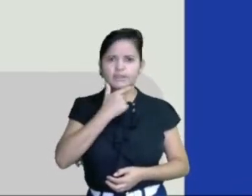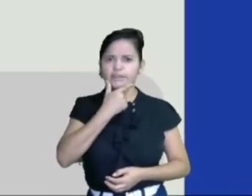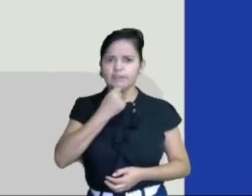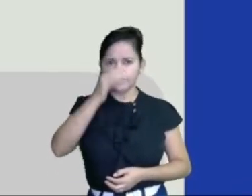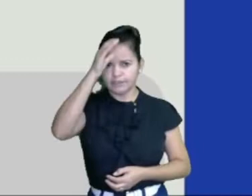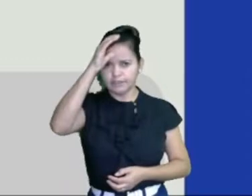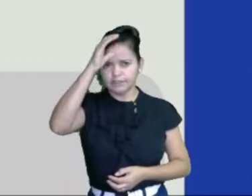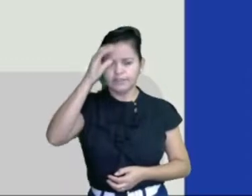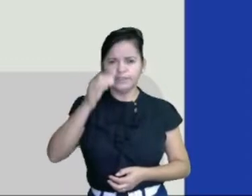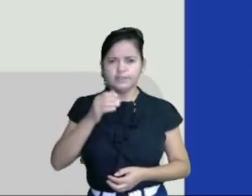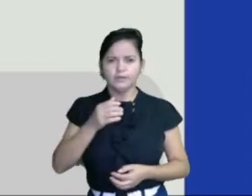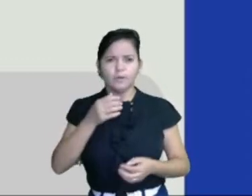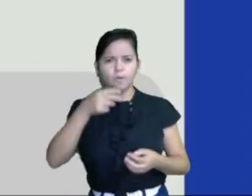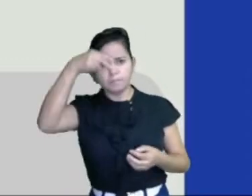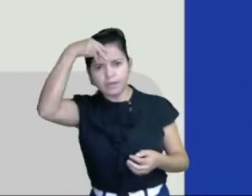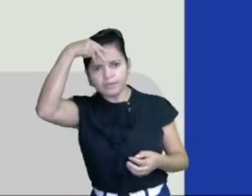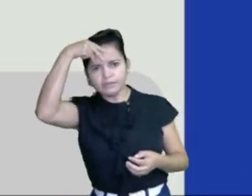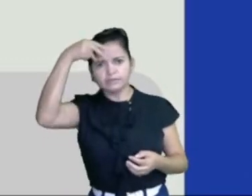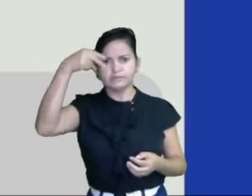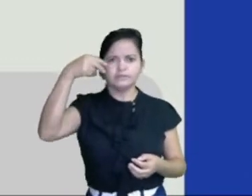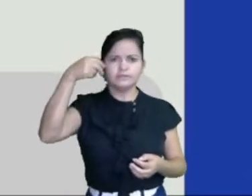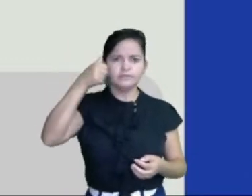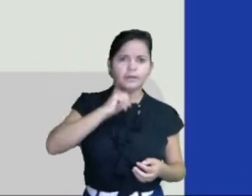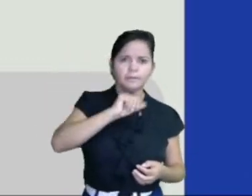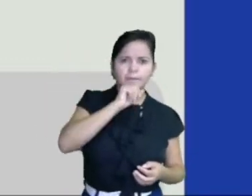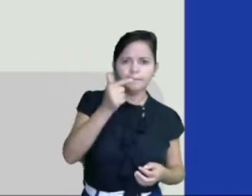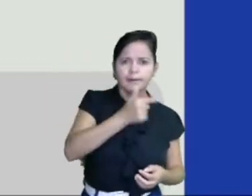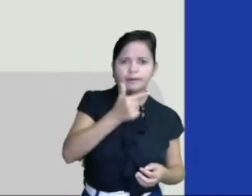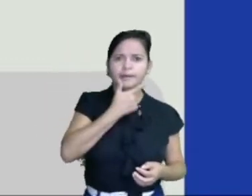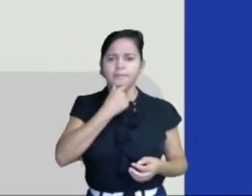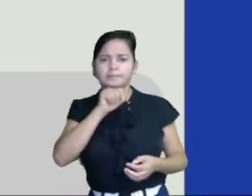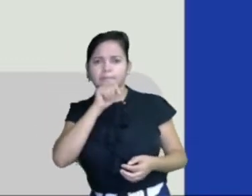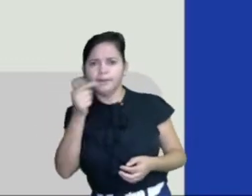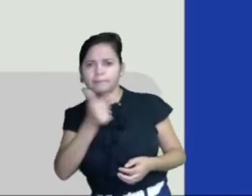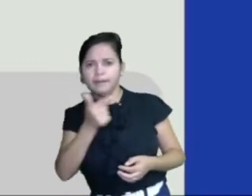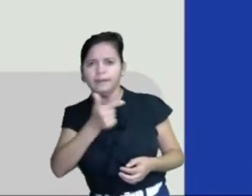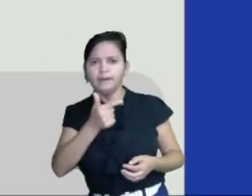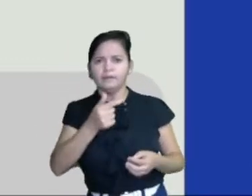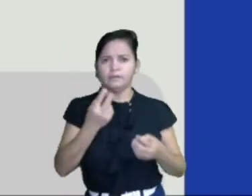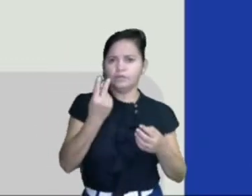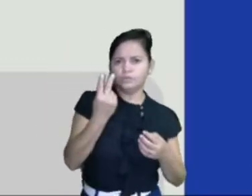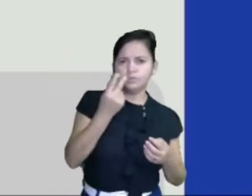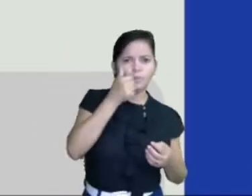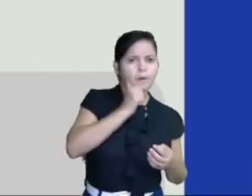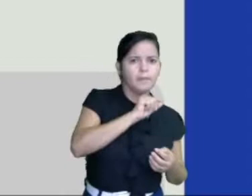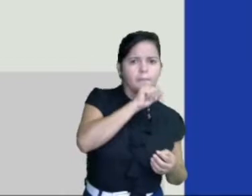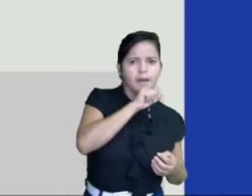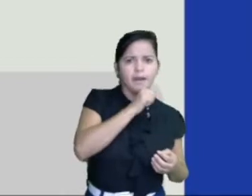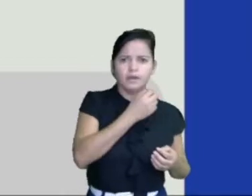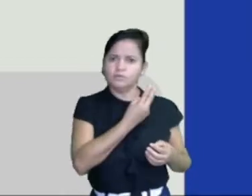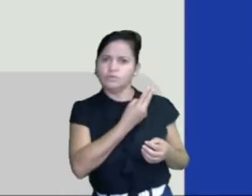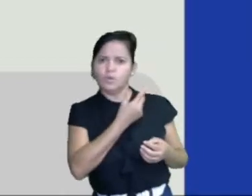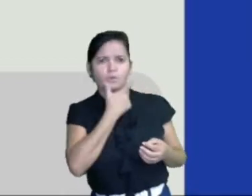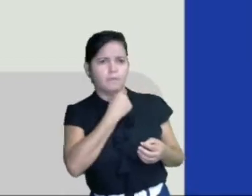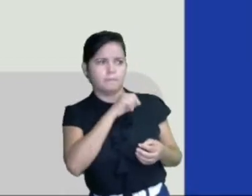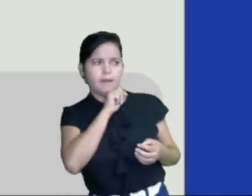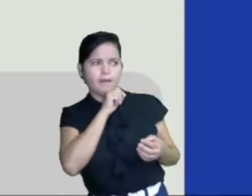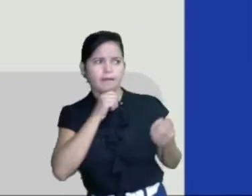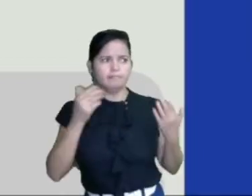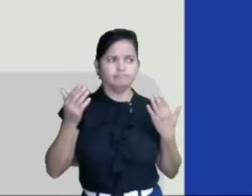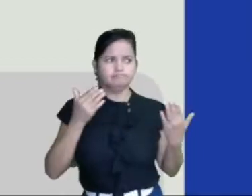padrinho, com a madrinha, com o madrasta, com o padrasto? São duas mamães? Ou são dois papais?